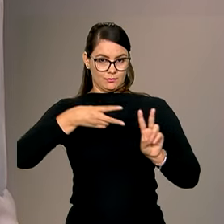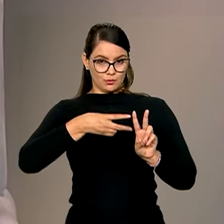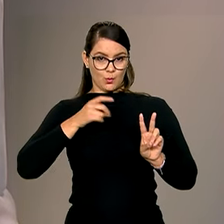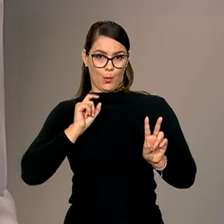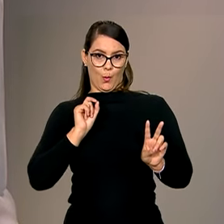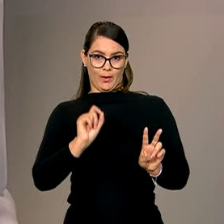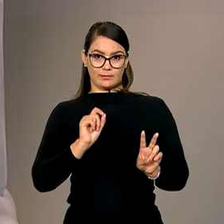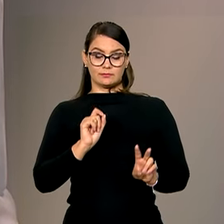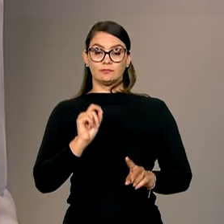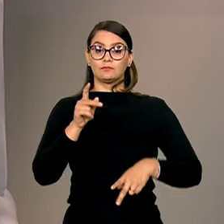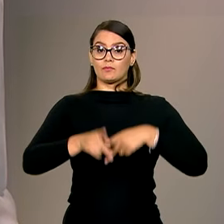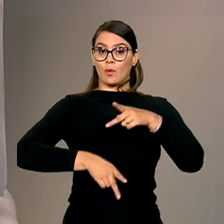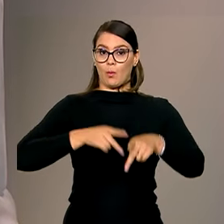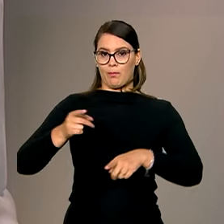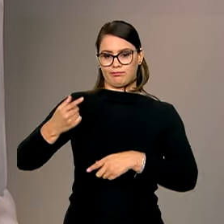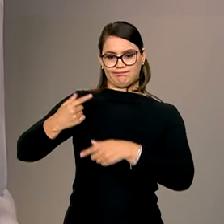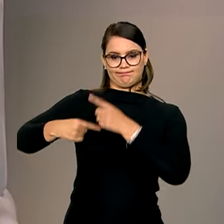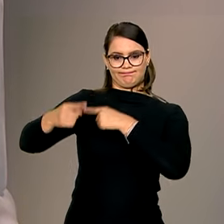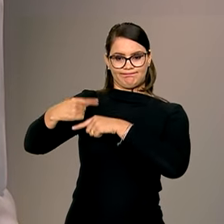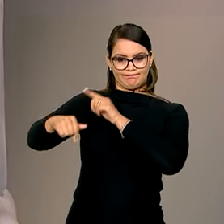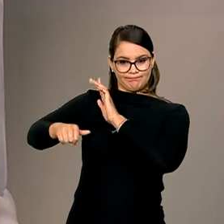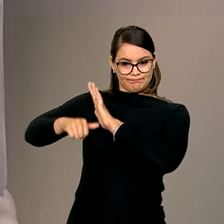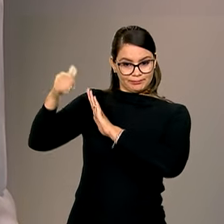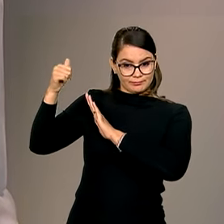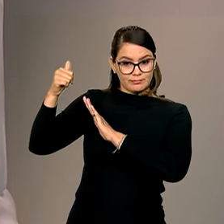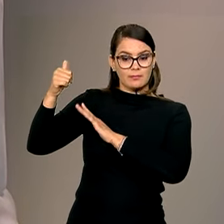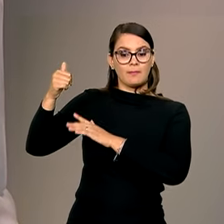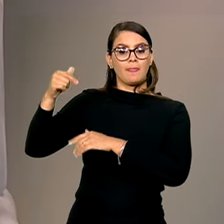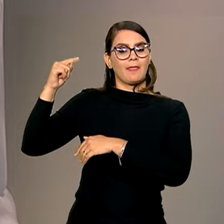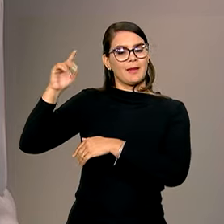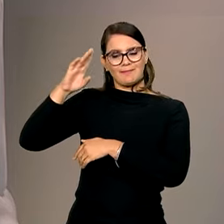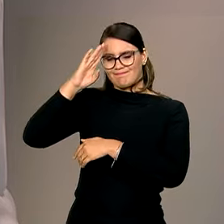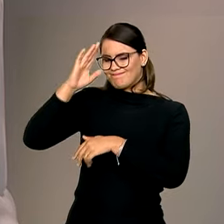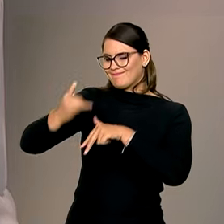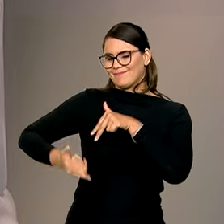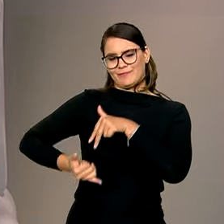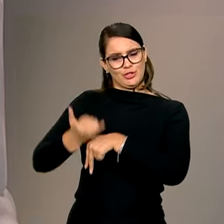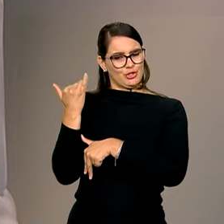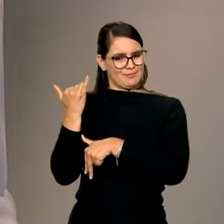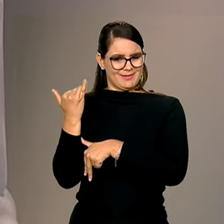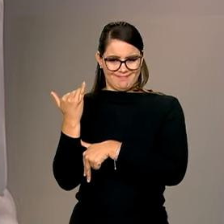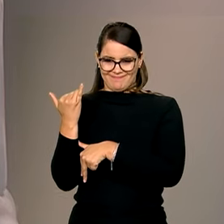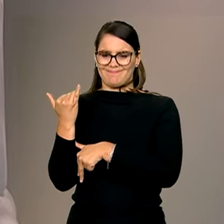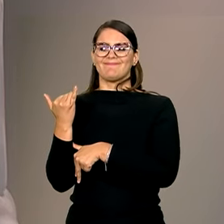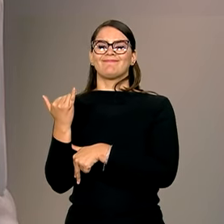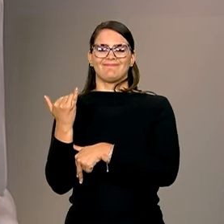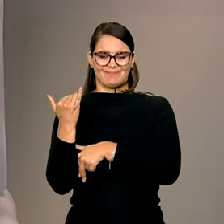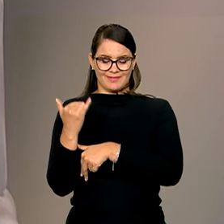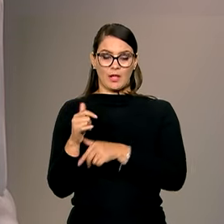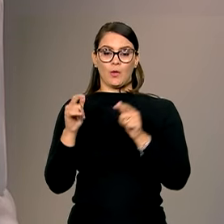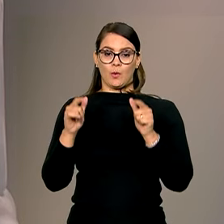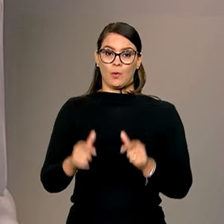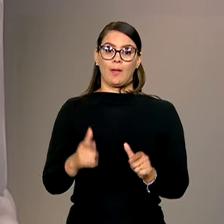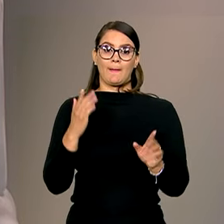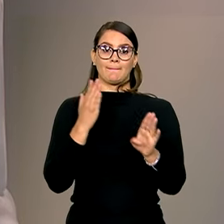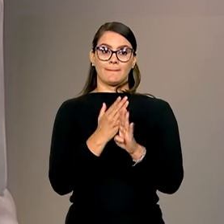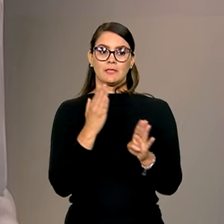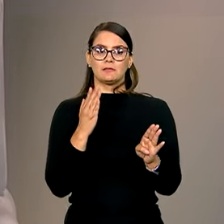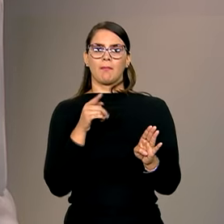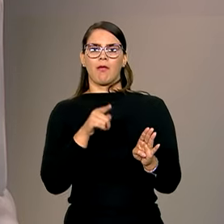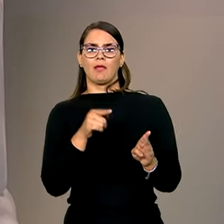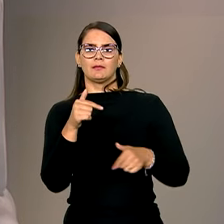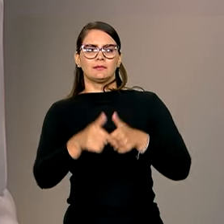que os povos originários, os indígenas, acabam sendo grandes vítimas. Em alguns lugares, a gente tem detectado eles